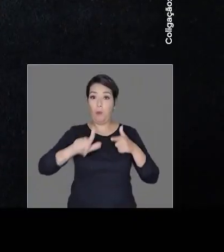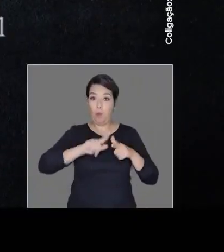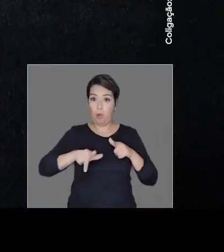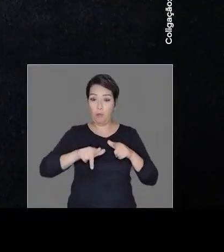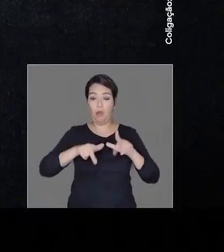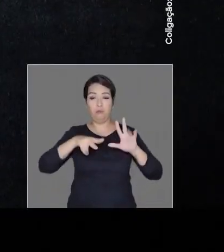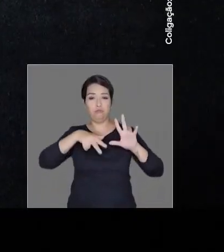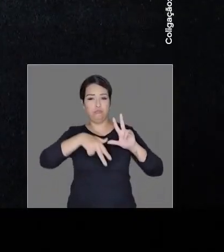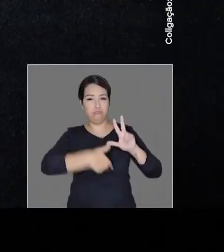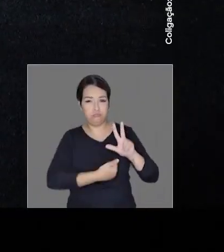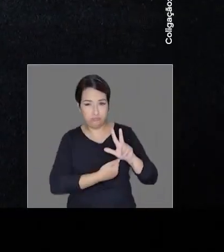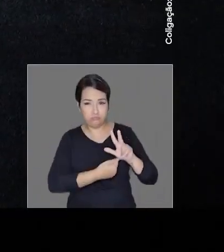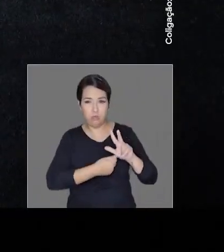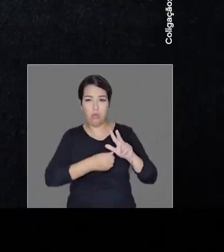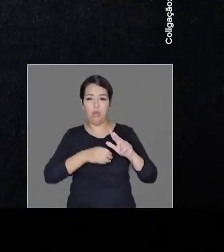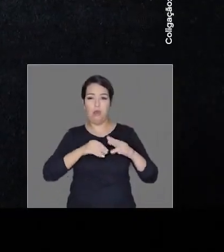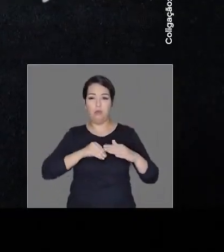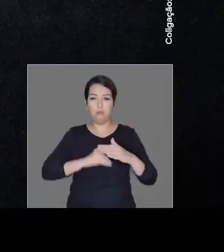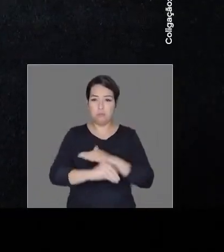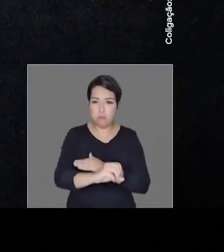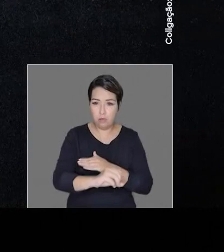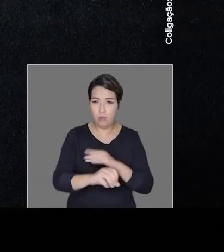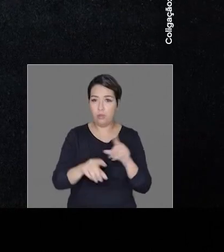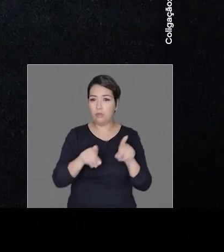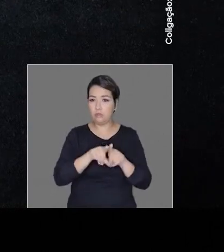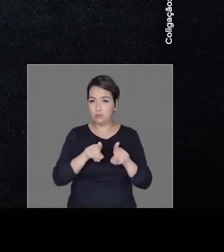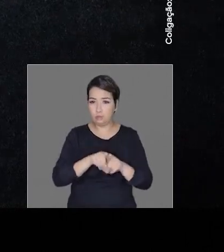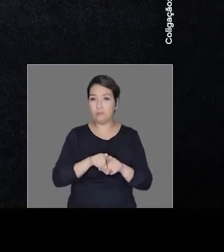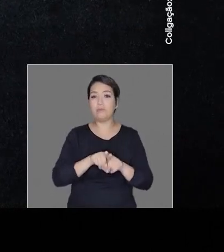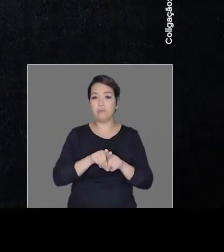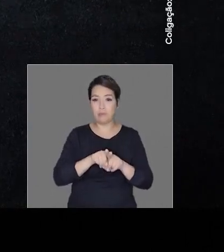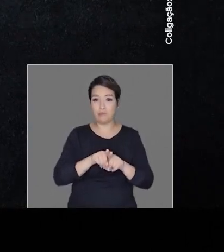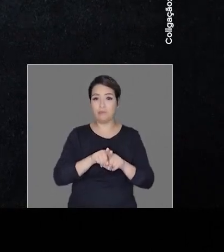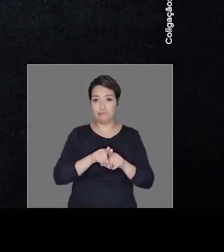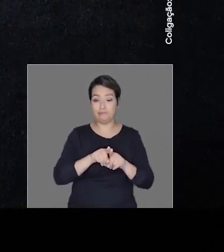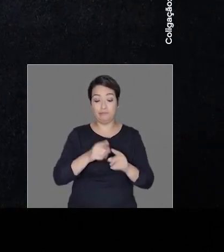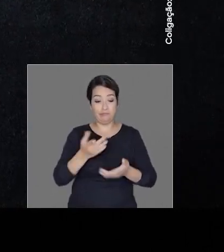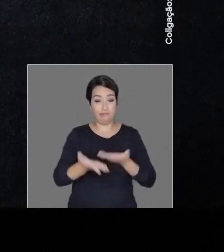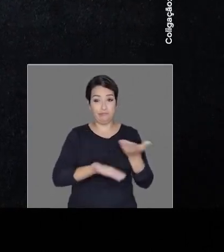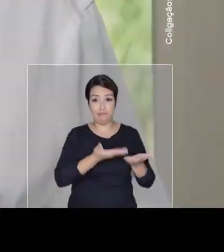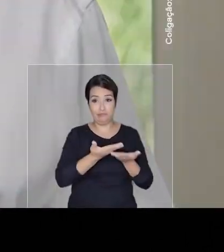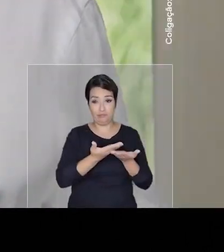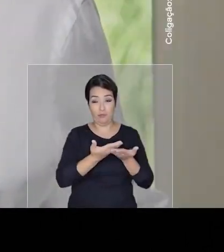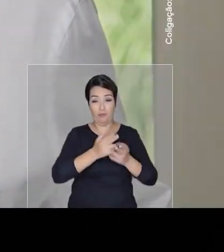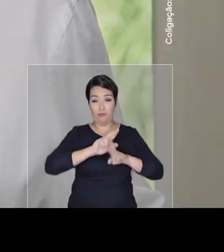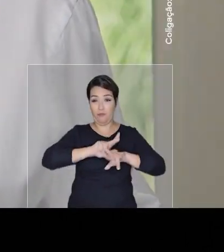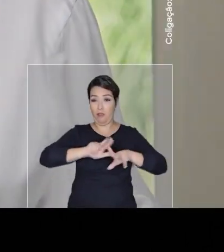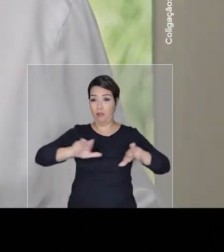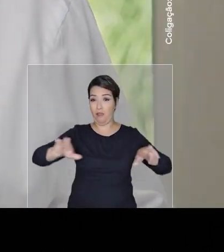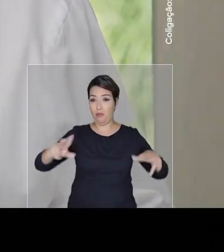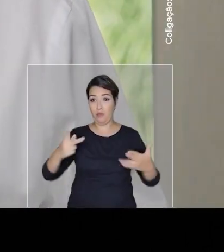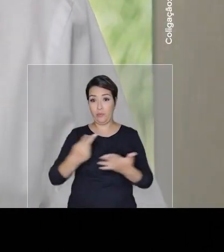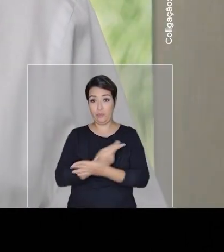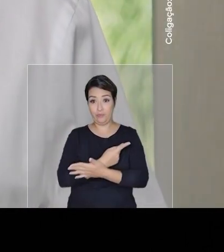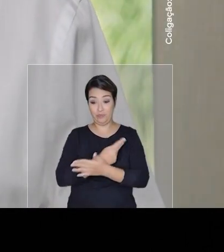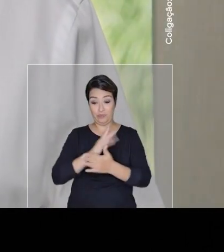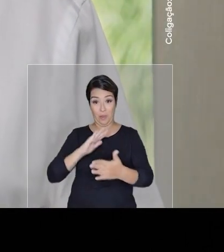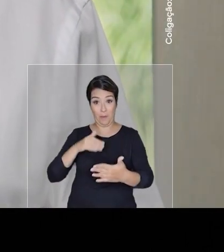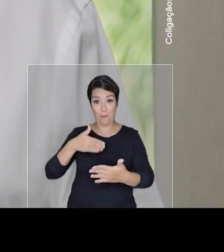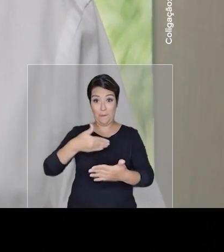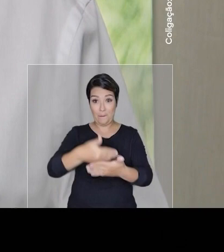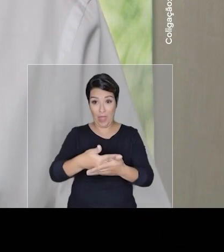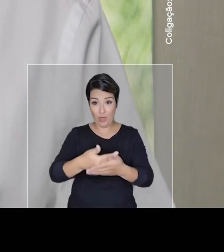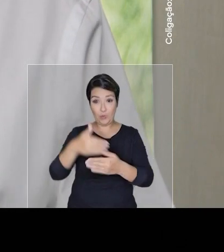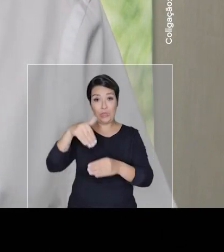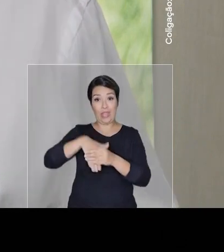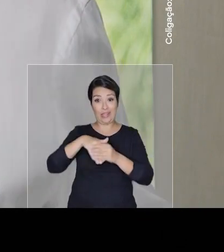gestão de desvio de verba e de falta de humanidade no atendimento foram muitos e agora com a proximidade das